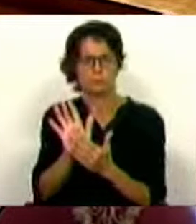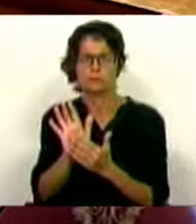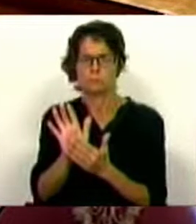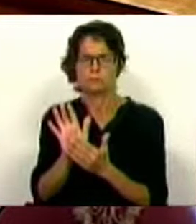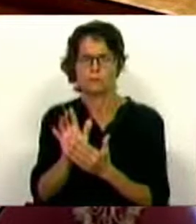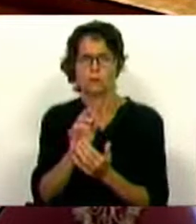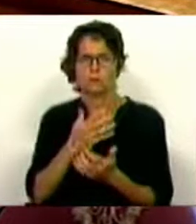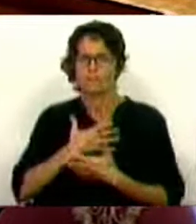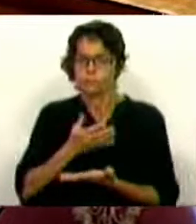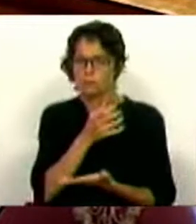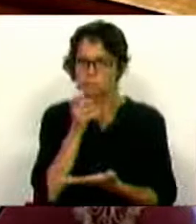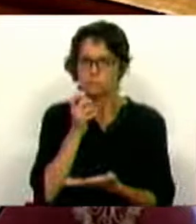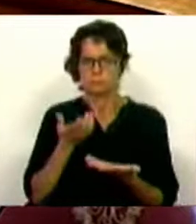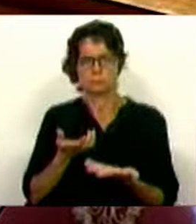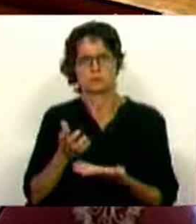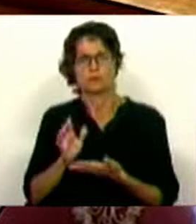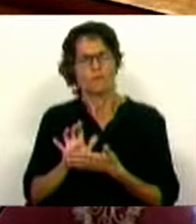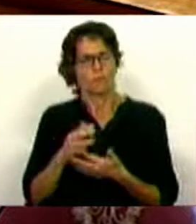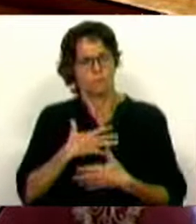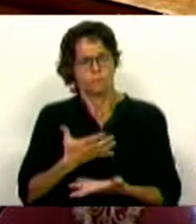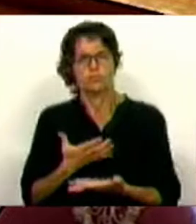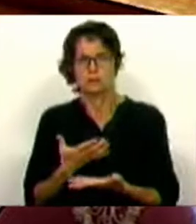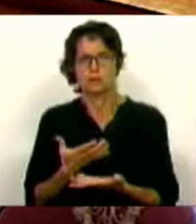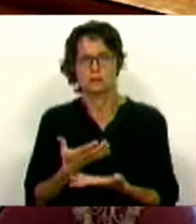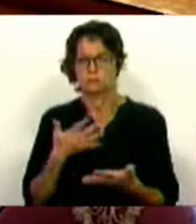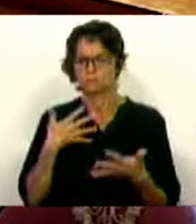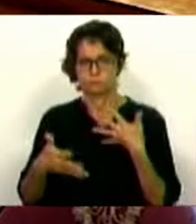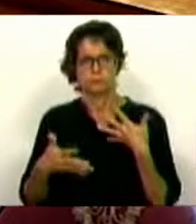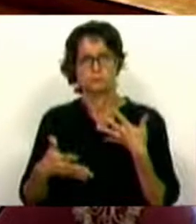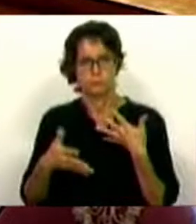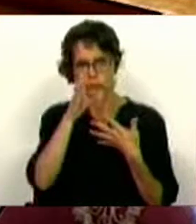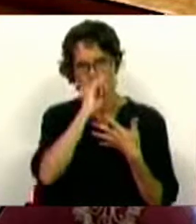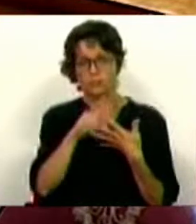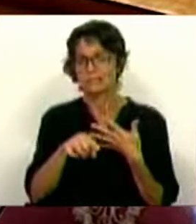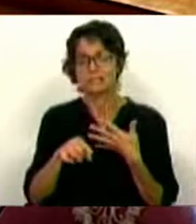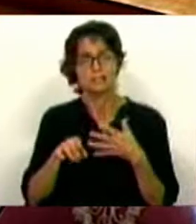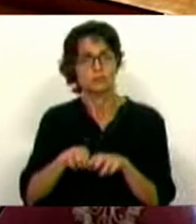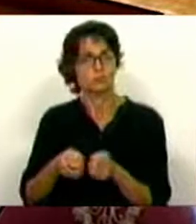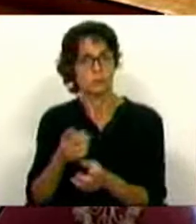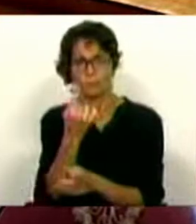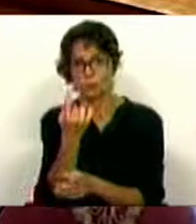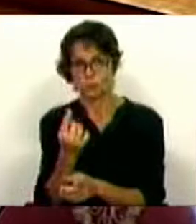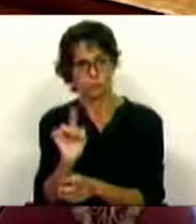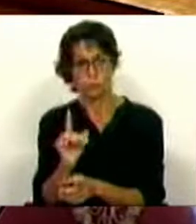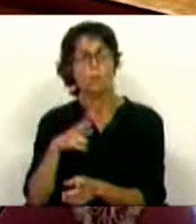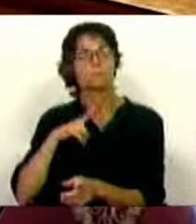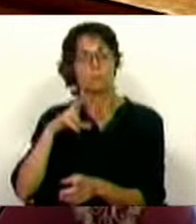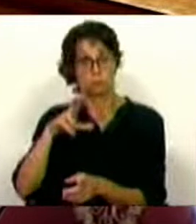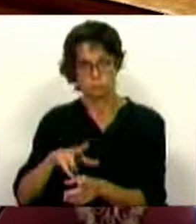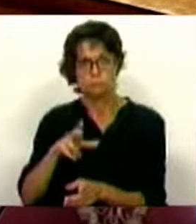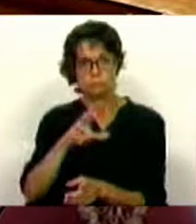espírito de compromisso e espírito de transparência por parte do Governo. Este não é o debate de um partido, é o debate de um país que tem de